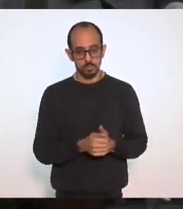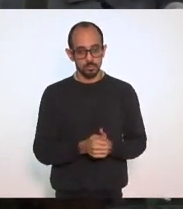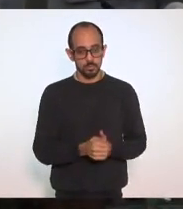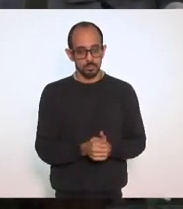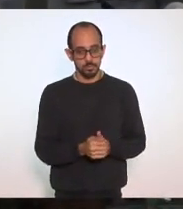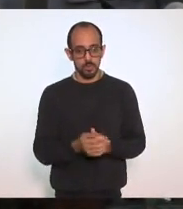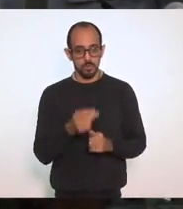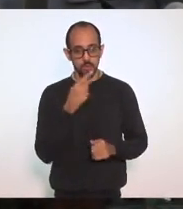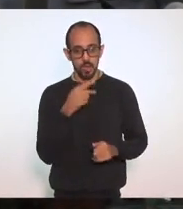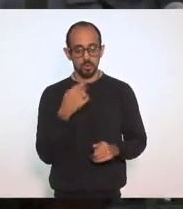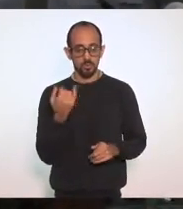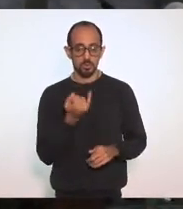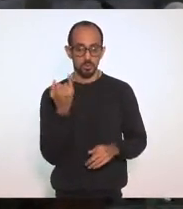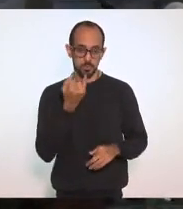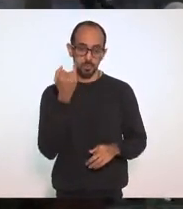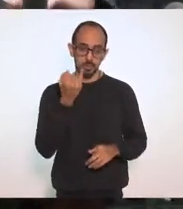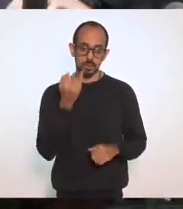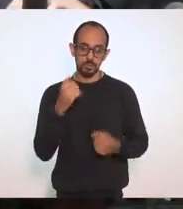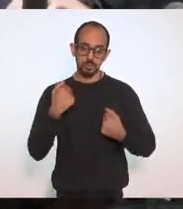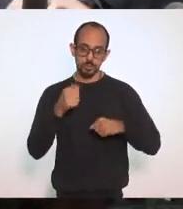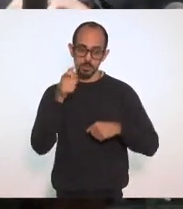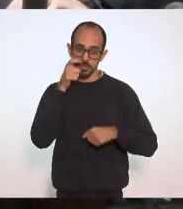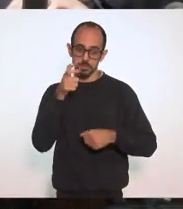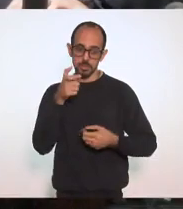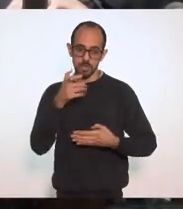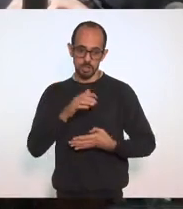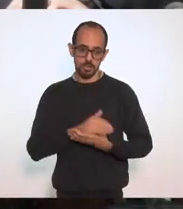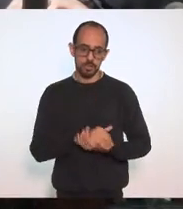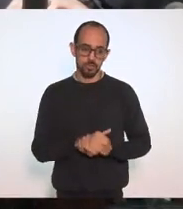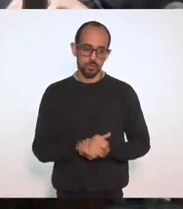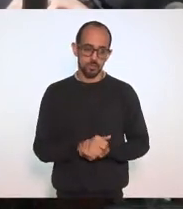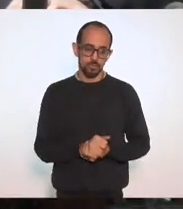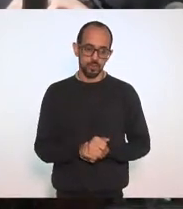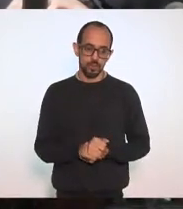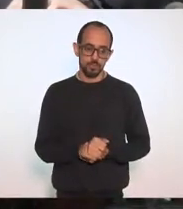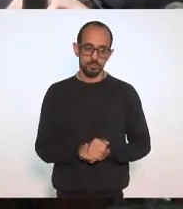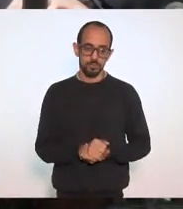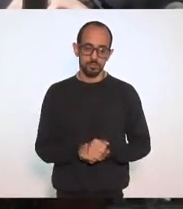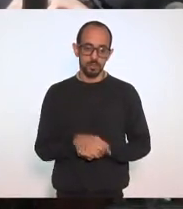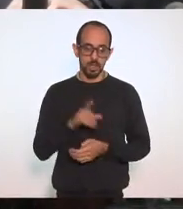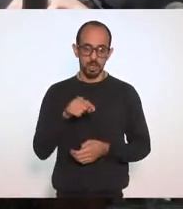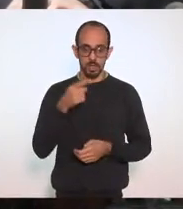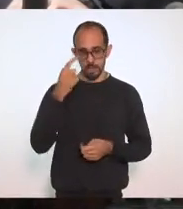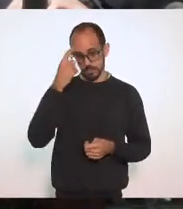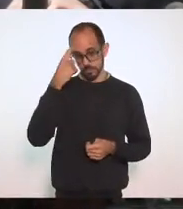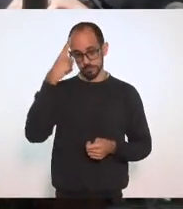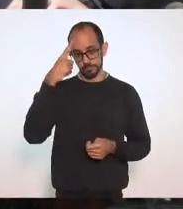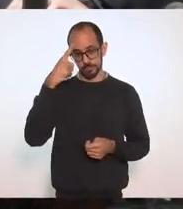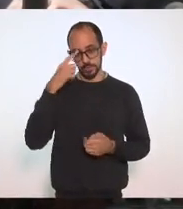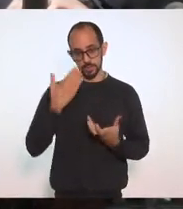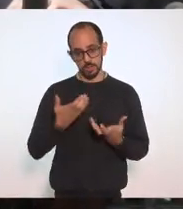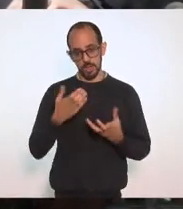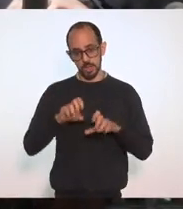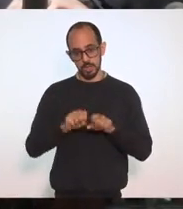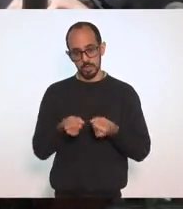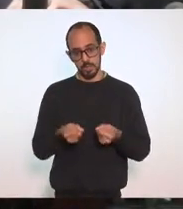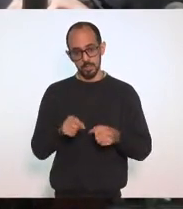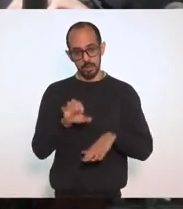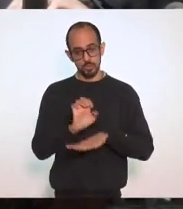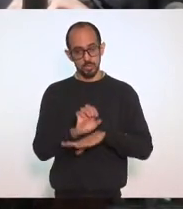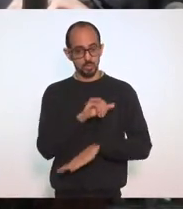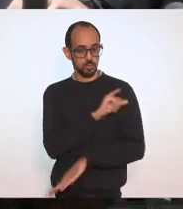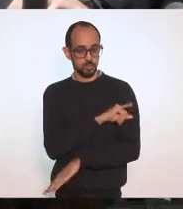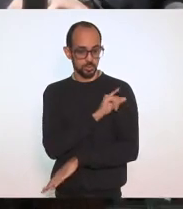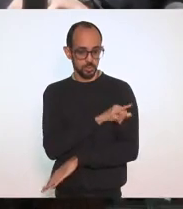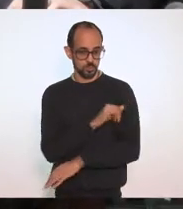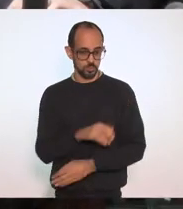importância de chamar atenção, porque tem uns gênios que querem quebrar o estado do Rio de Janeiro. Esse é um